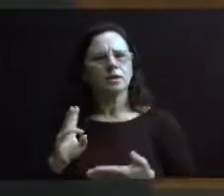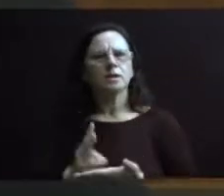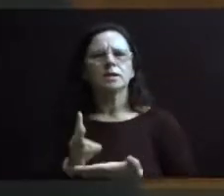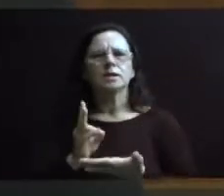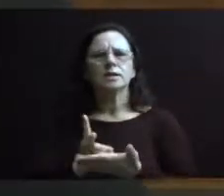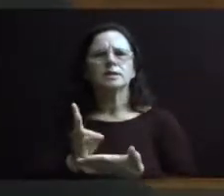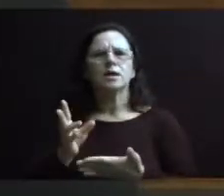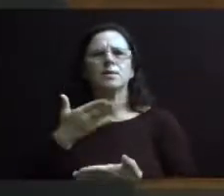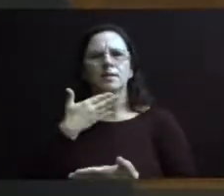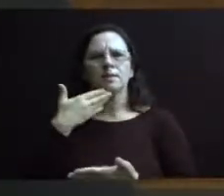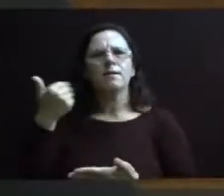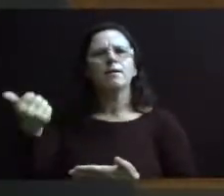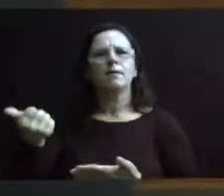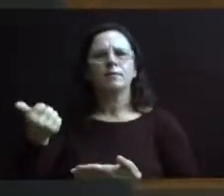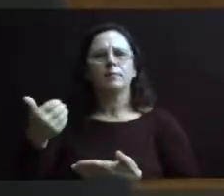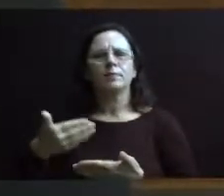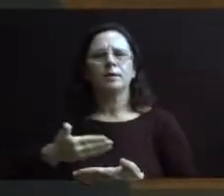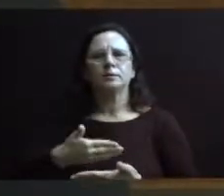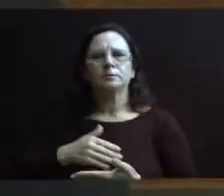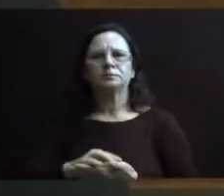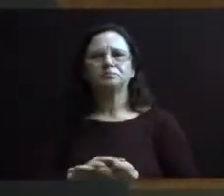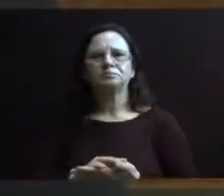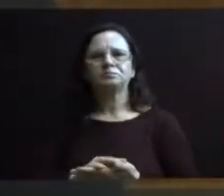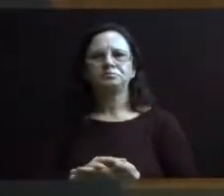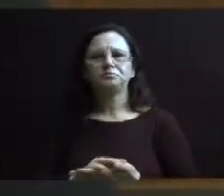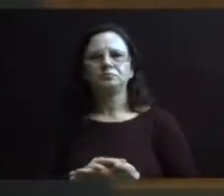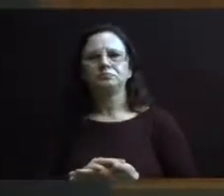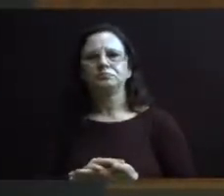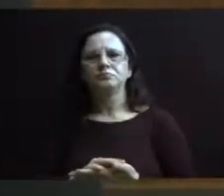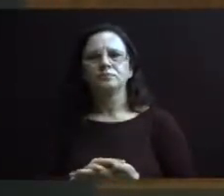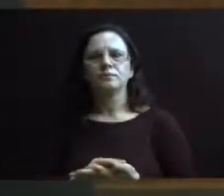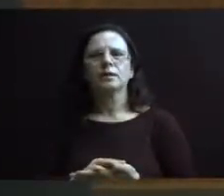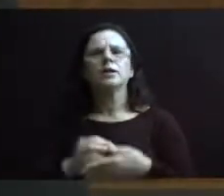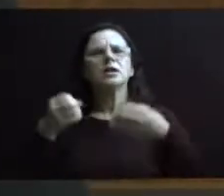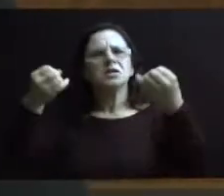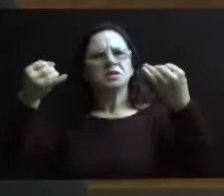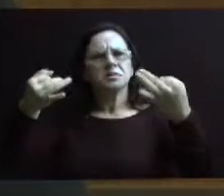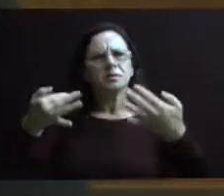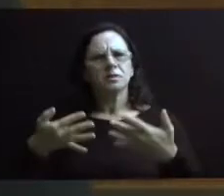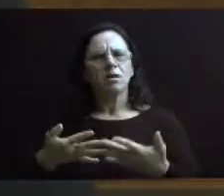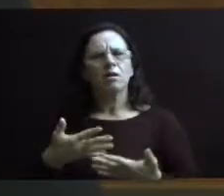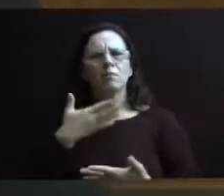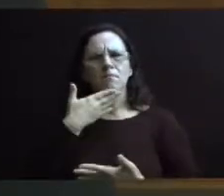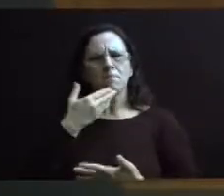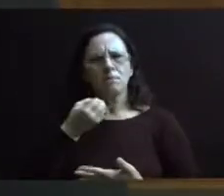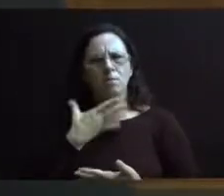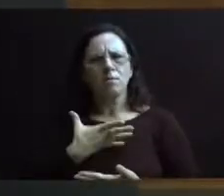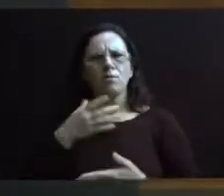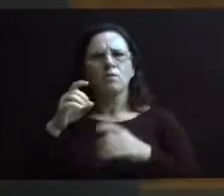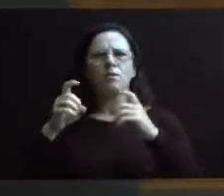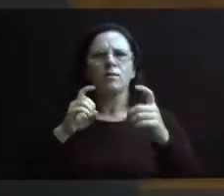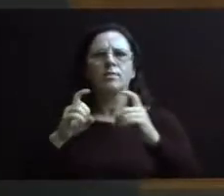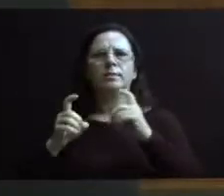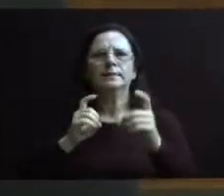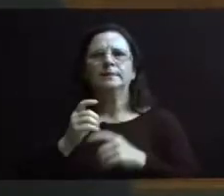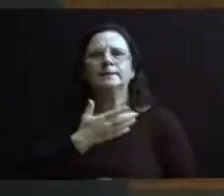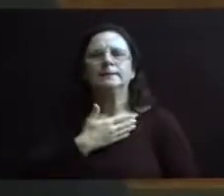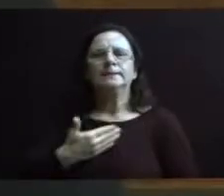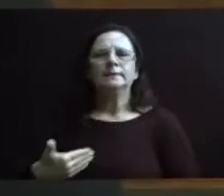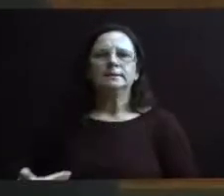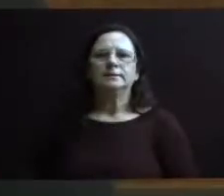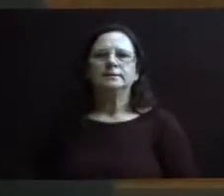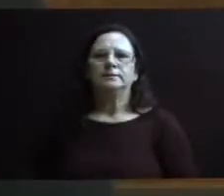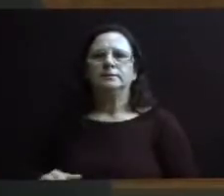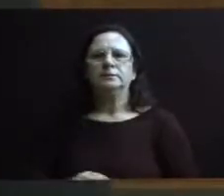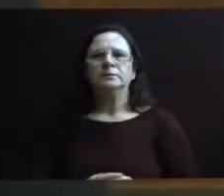ajustar e para melhor prestar o serviço. E, vezes, esclarecimentos, essas audiências públicas se fazem importantes, até para